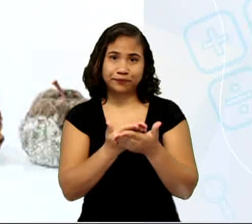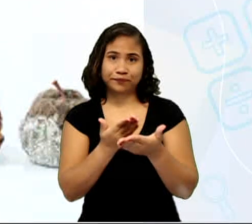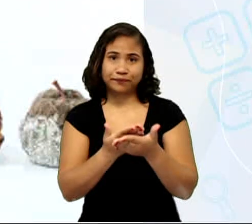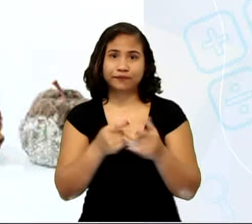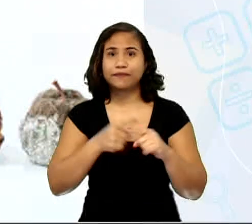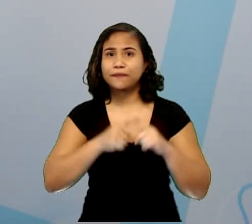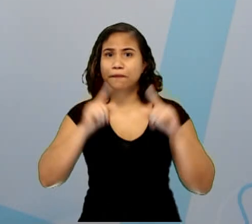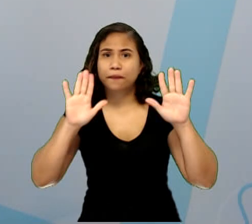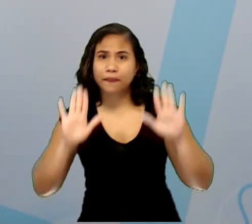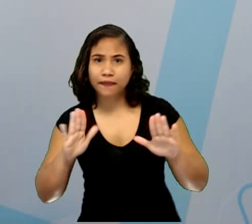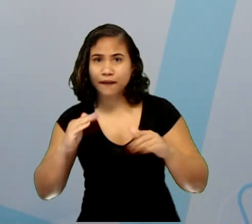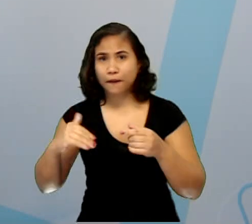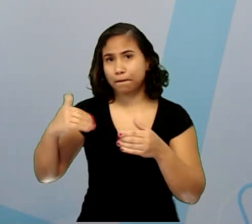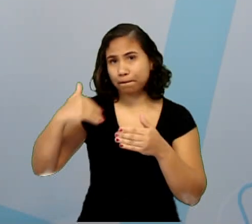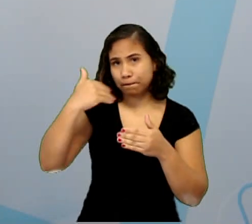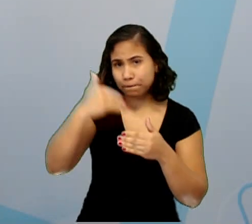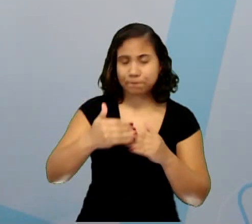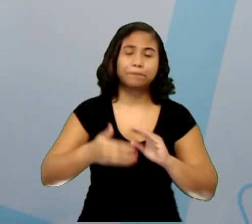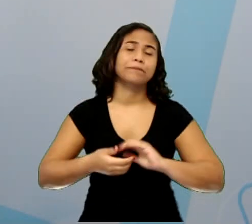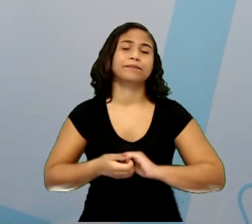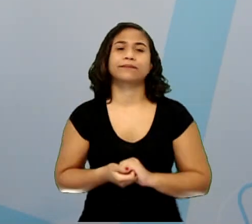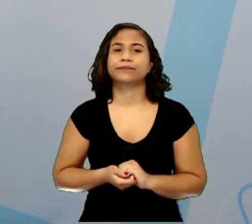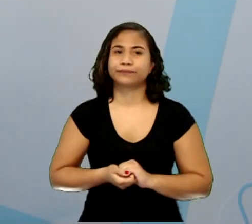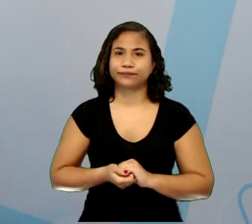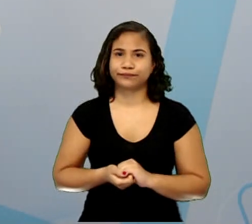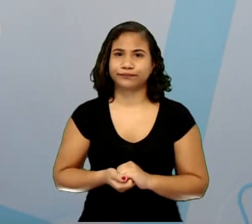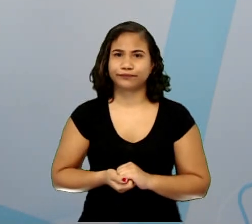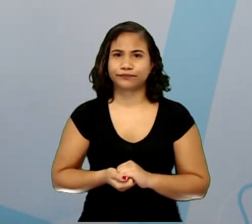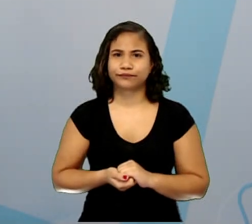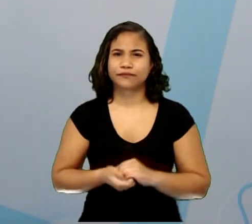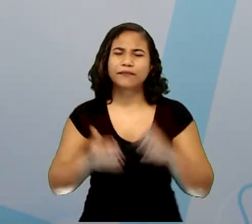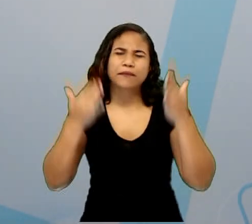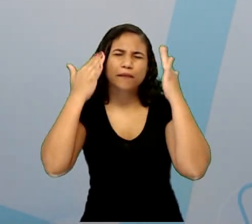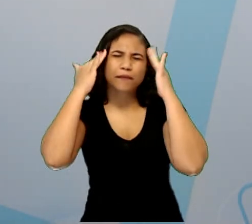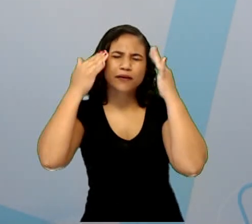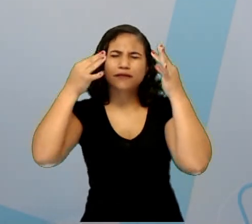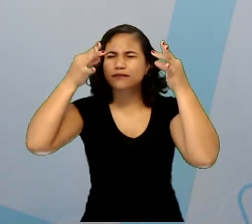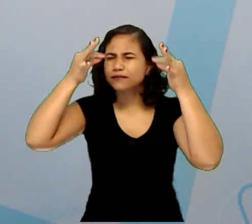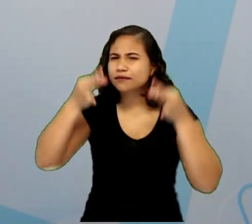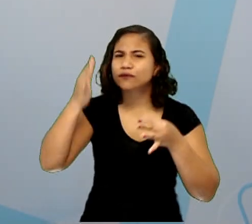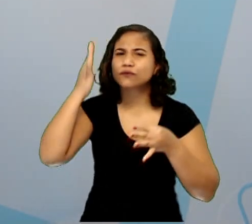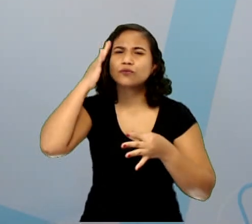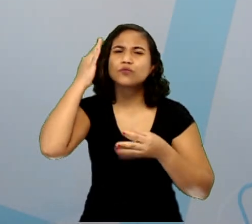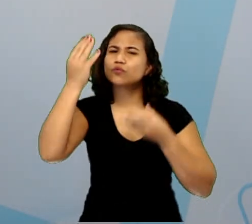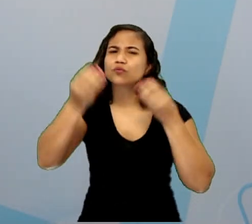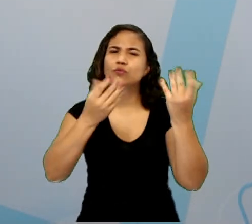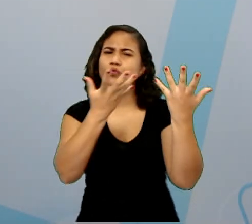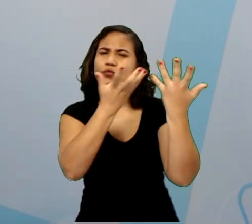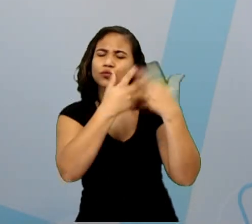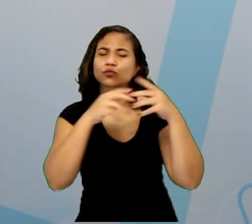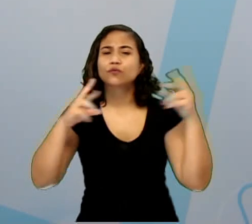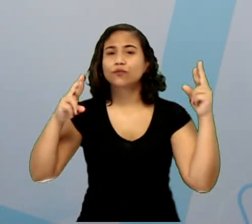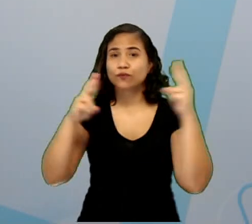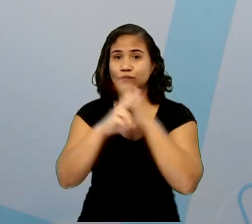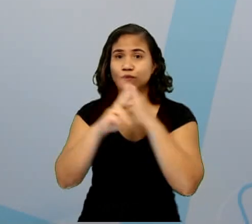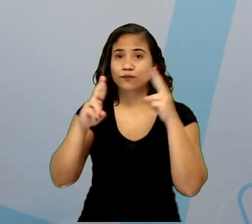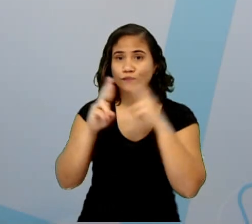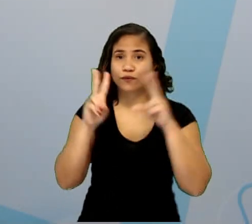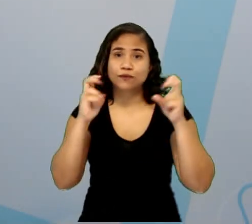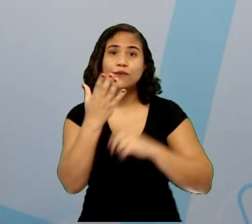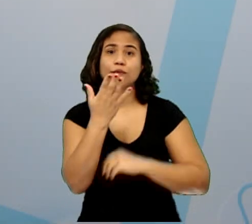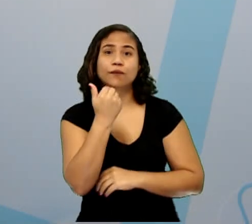mais adiante. Para entendermos melhor como acontecem as relações alimentares